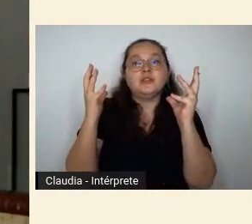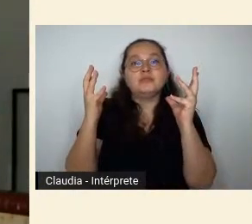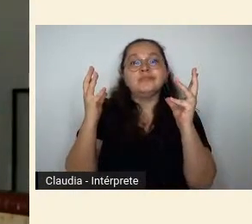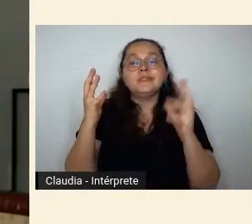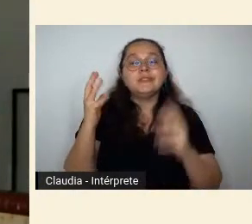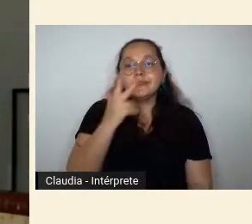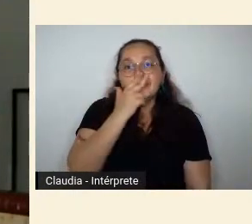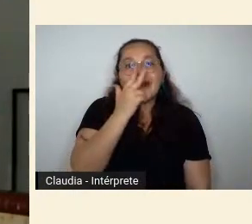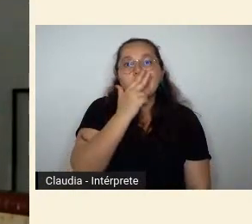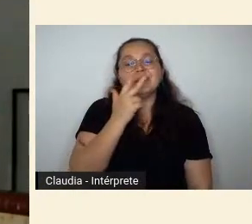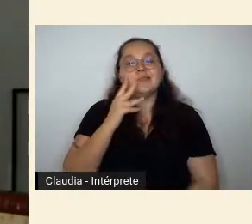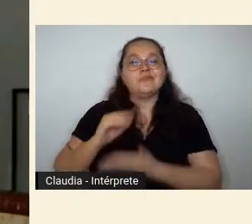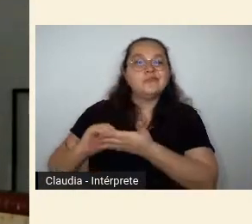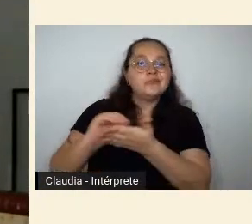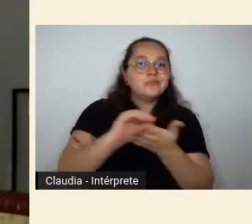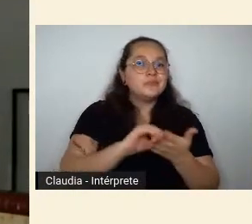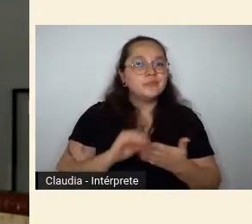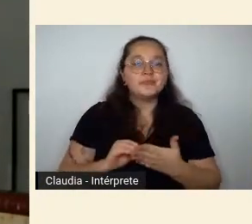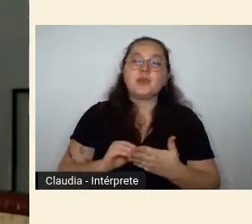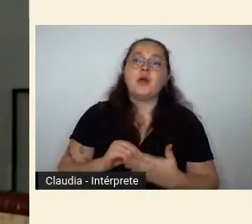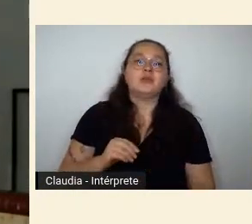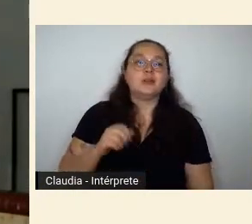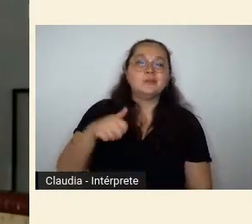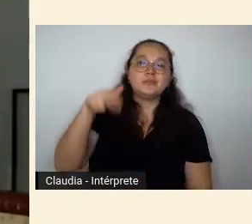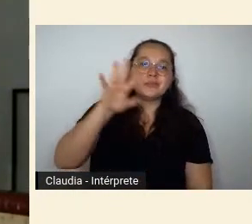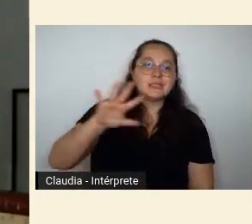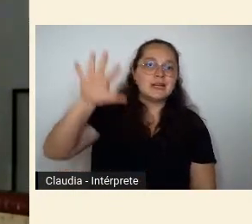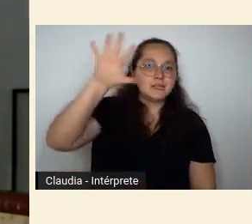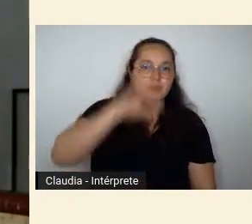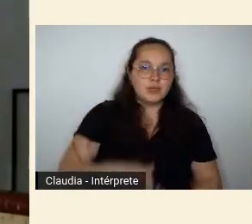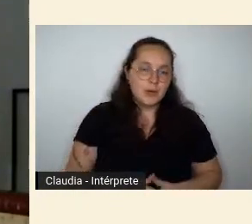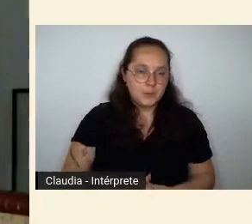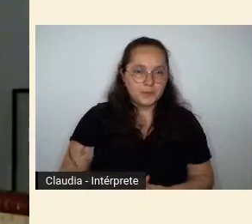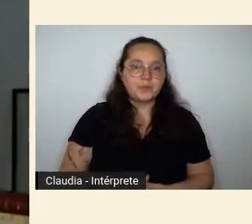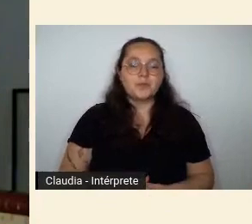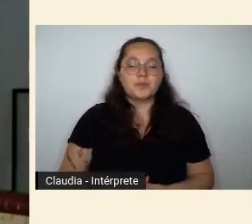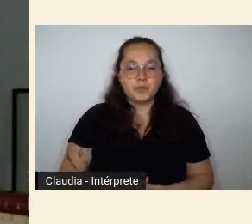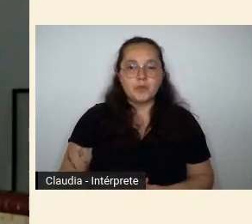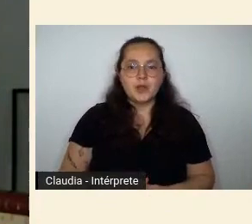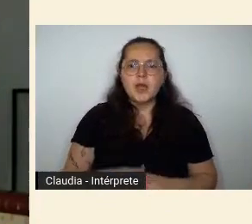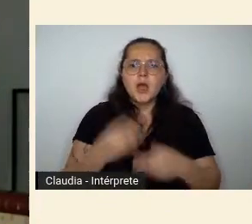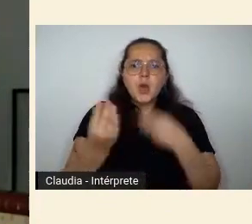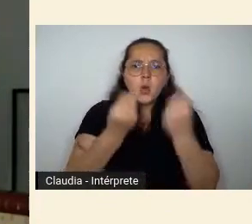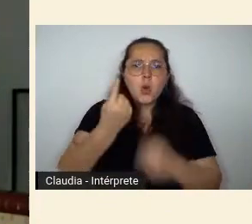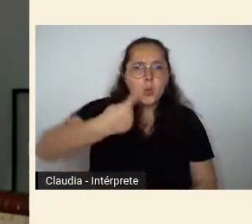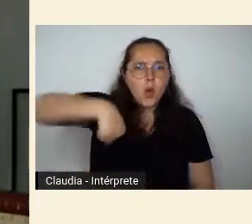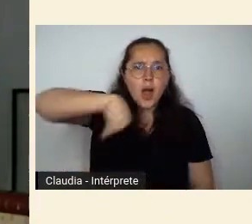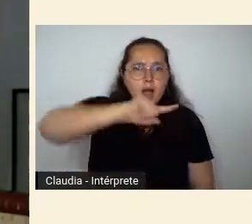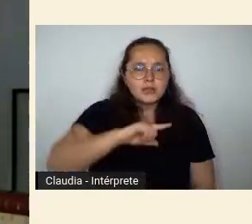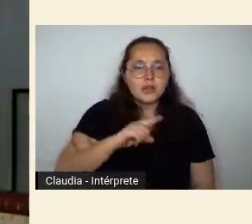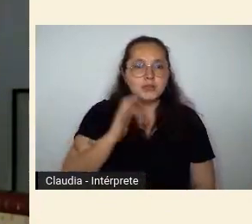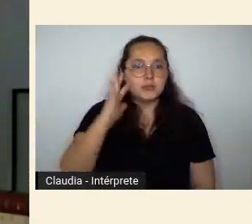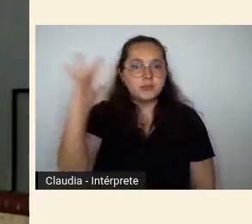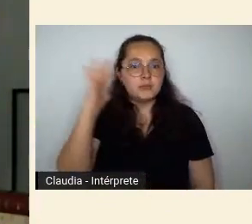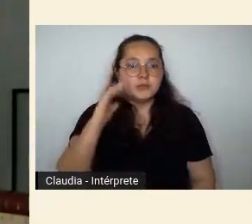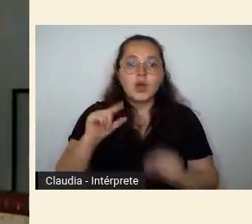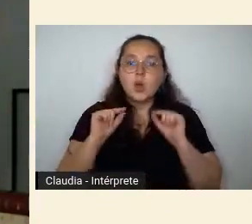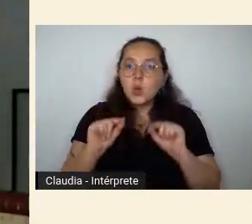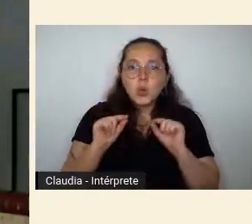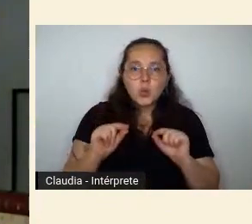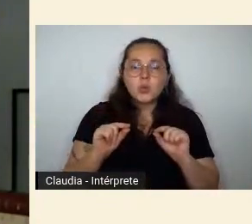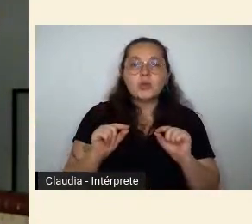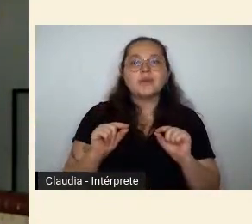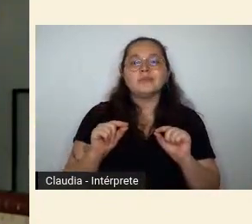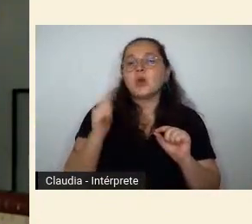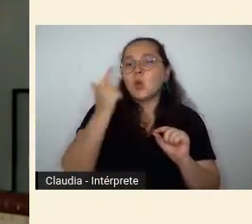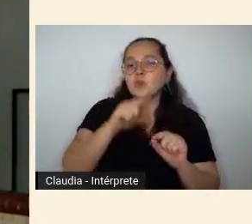o que propõe pensarmos com especulação é como esses diversos modernismos ao redor do Brasil seriam lidos sem